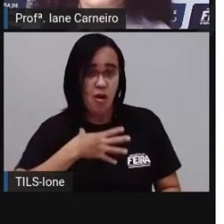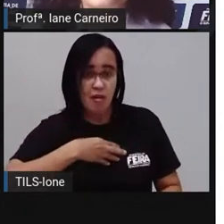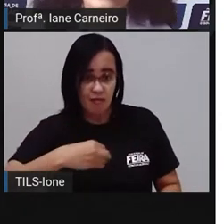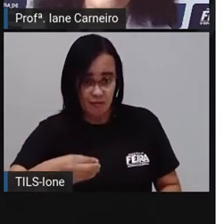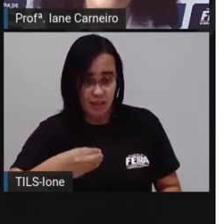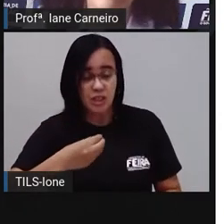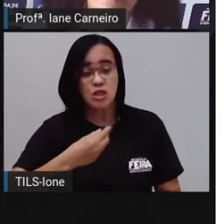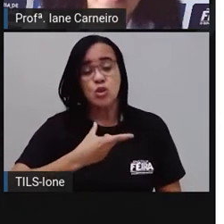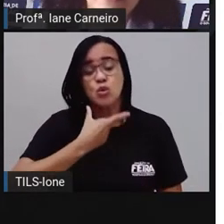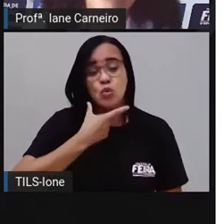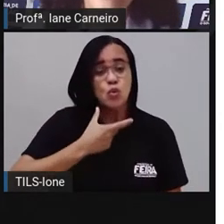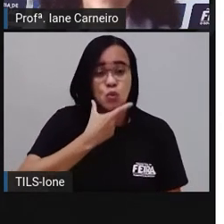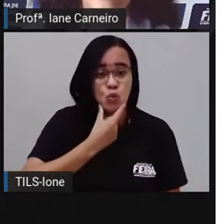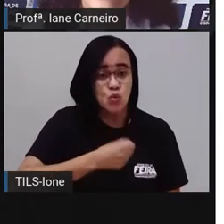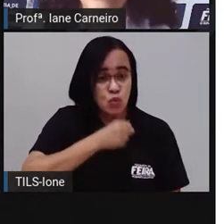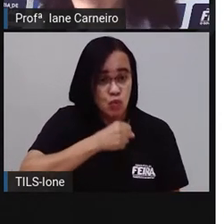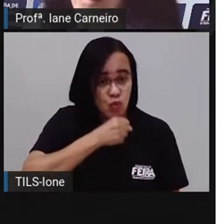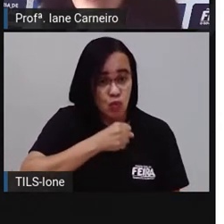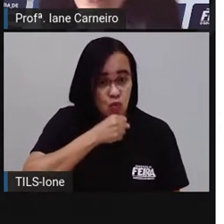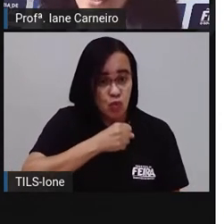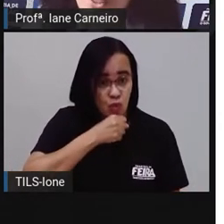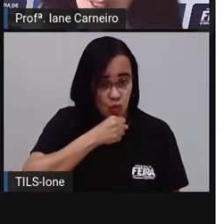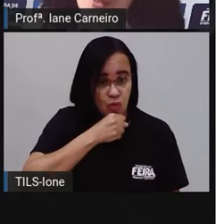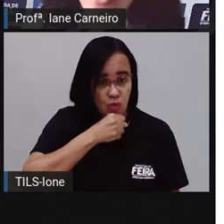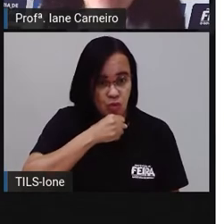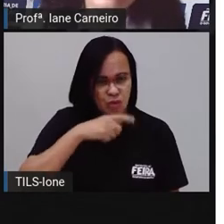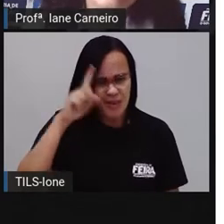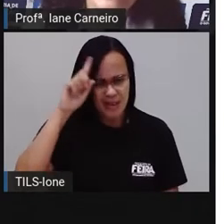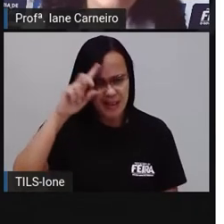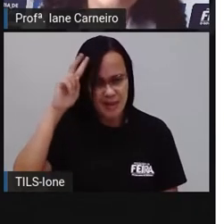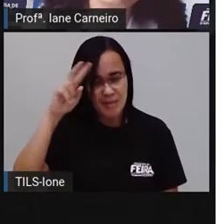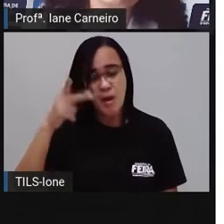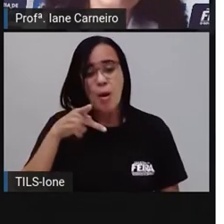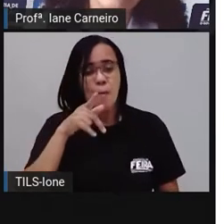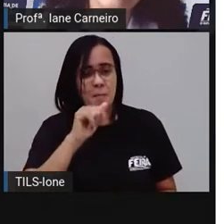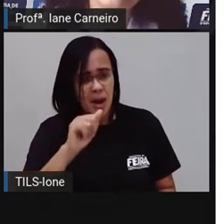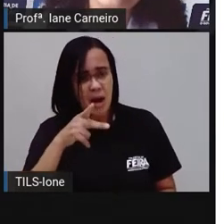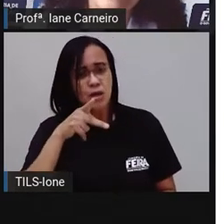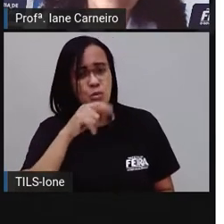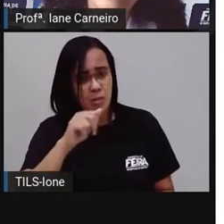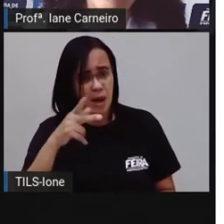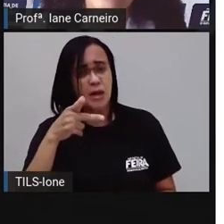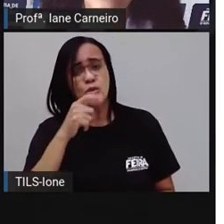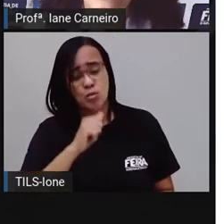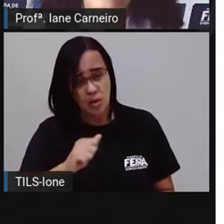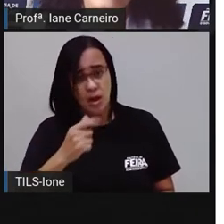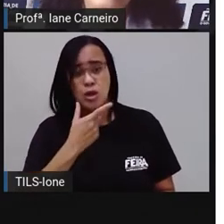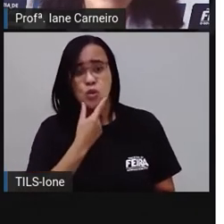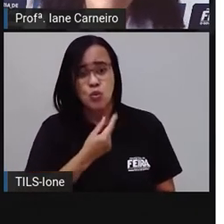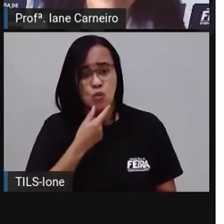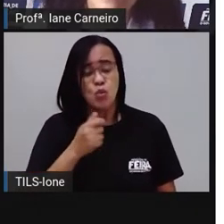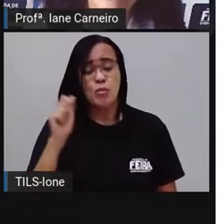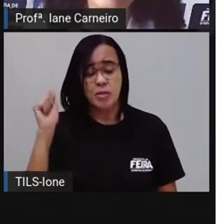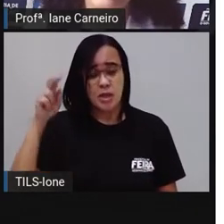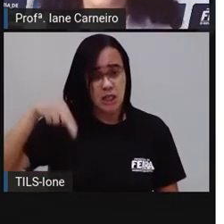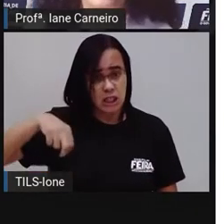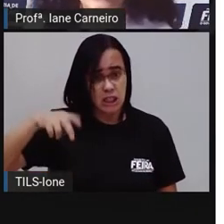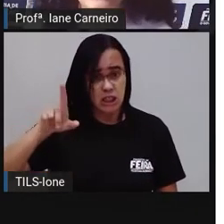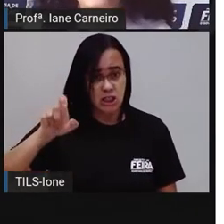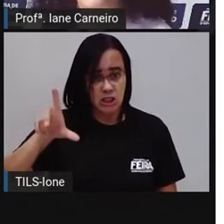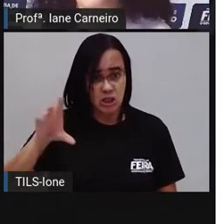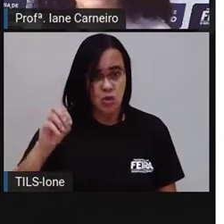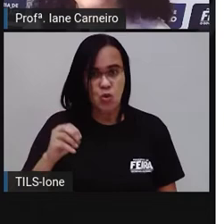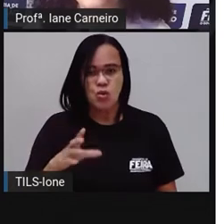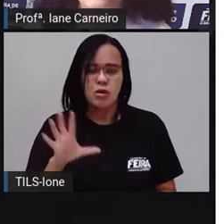ficou sendo o pai do Ângelo, se apaixonou pelos caracóis dos cabelos da